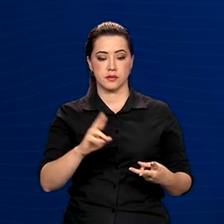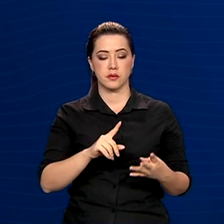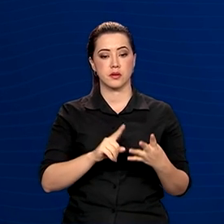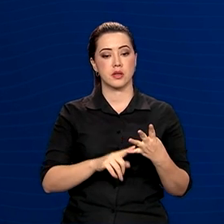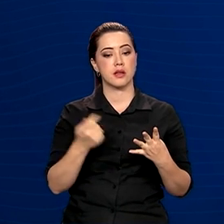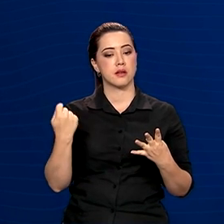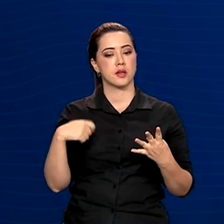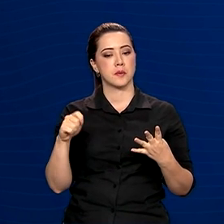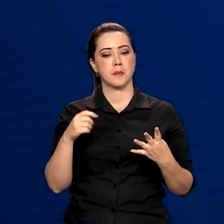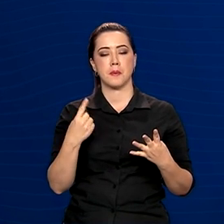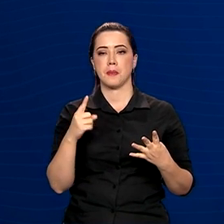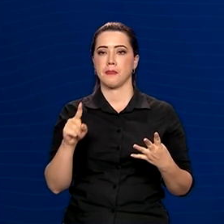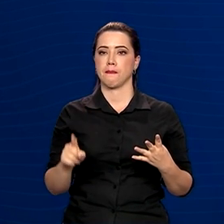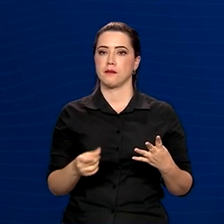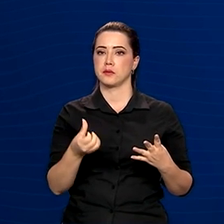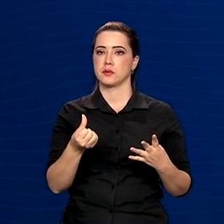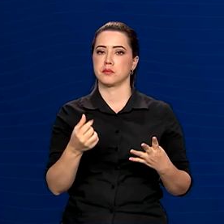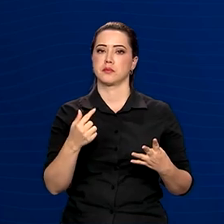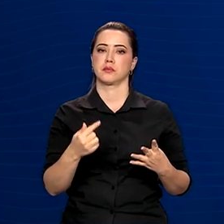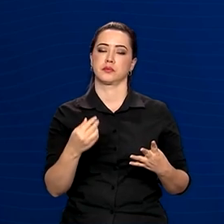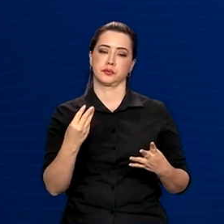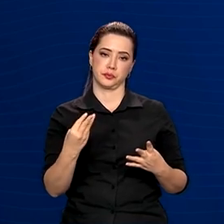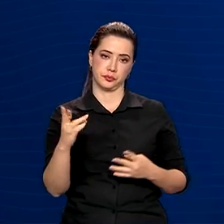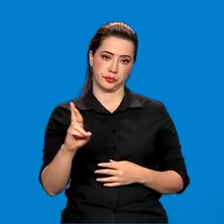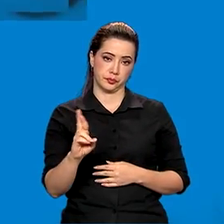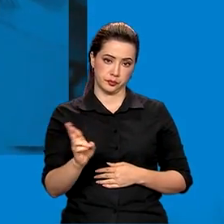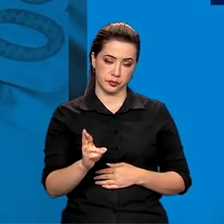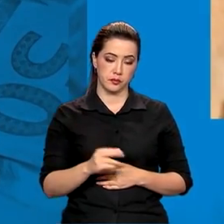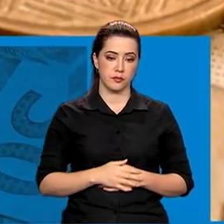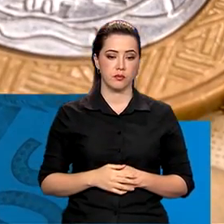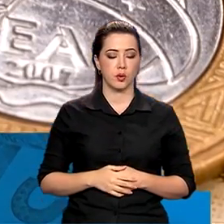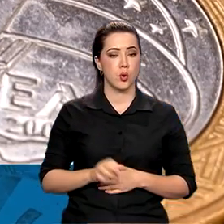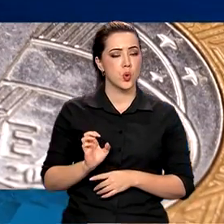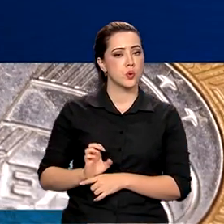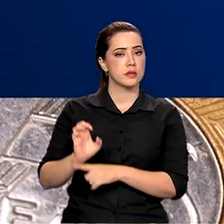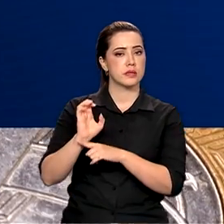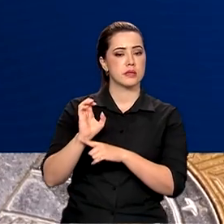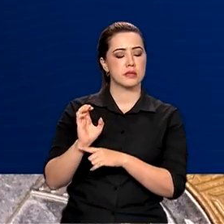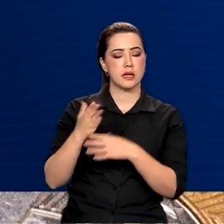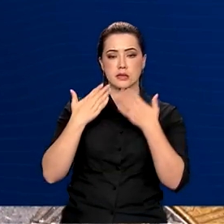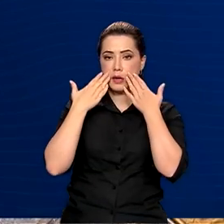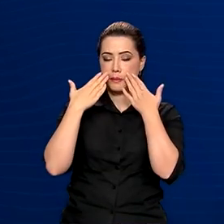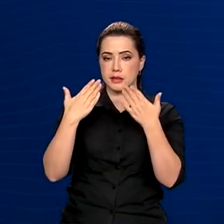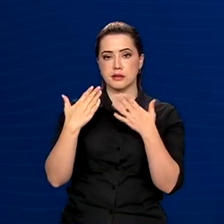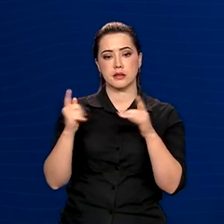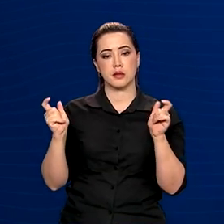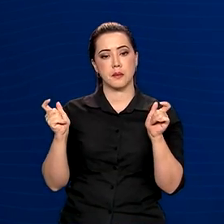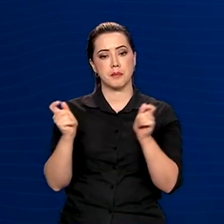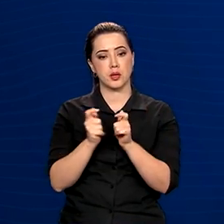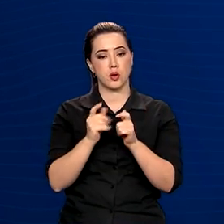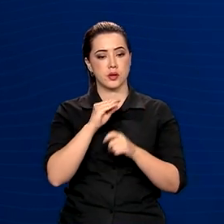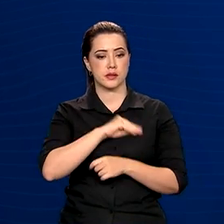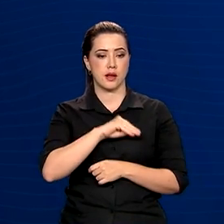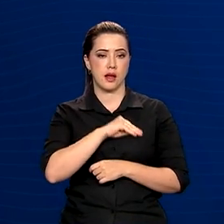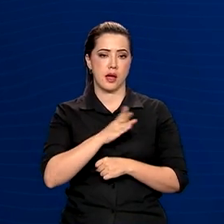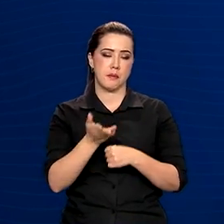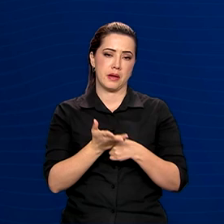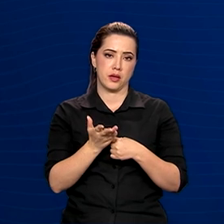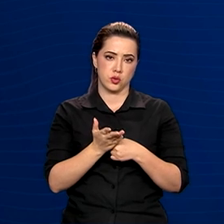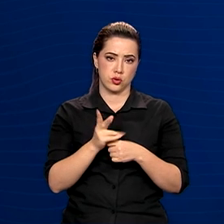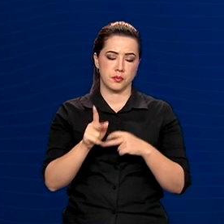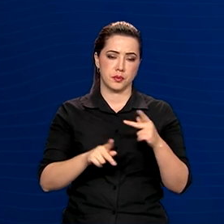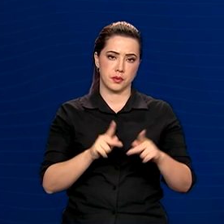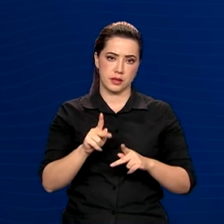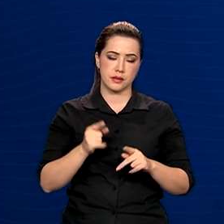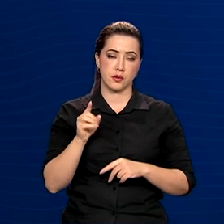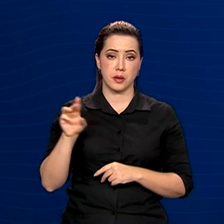Sul, com 1.673 reais. Os estados que apresentam as menores rendas médias da população